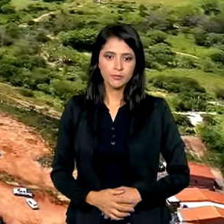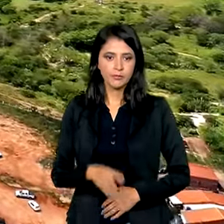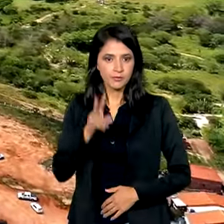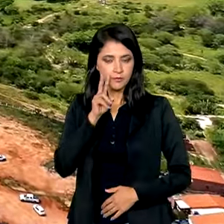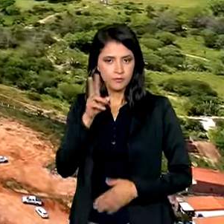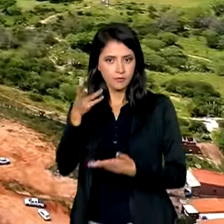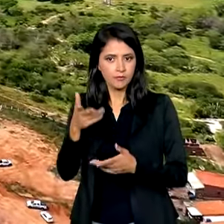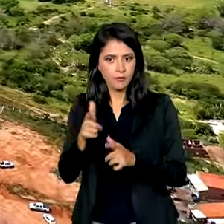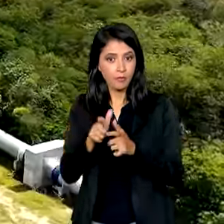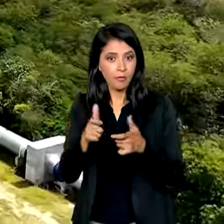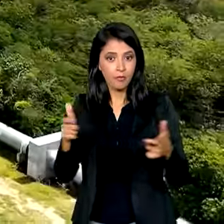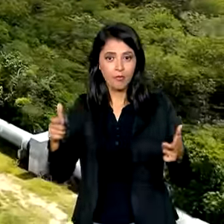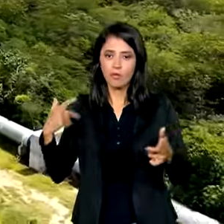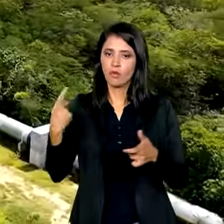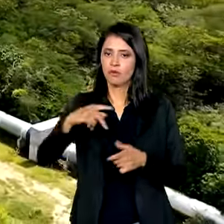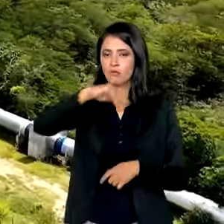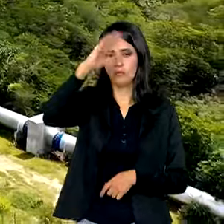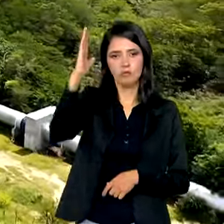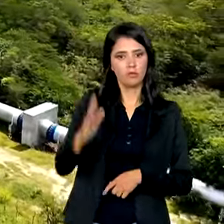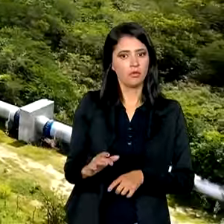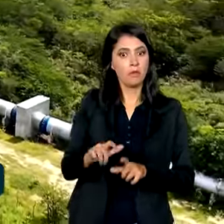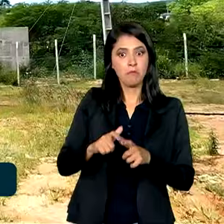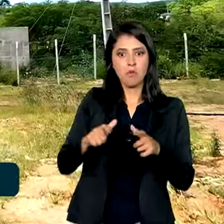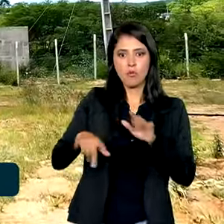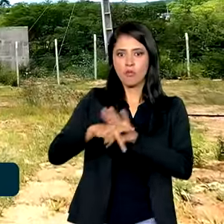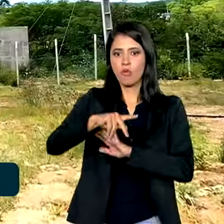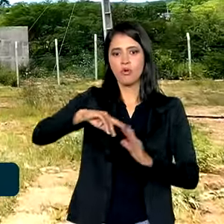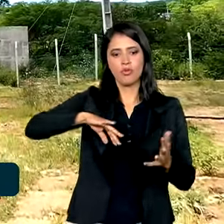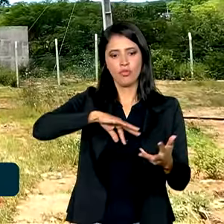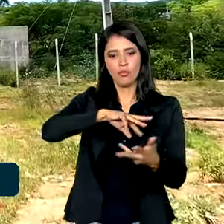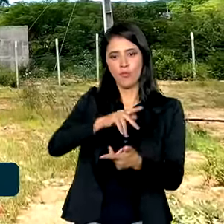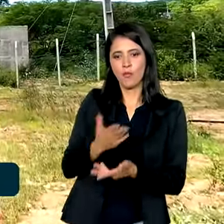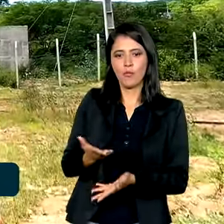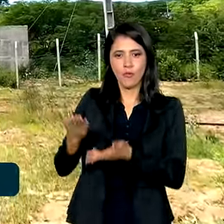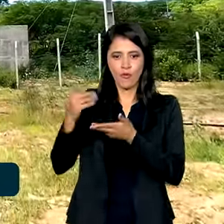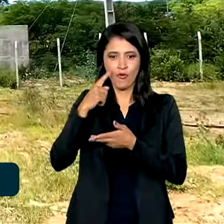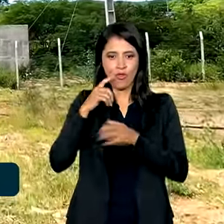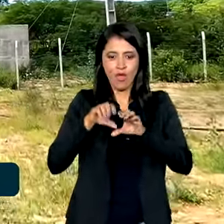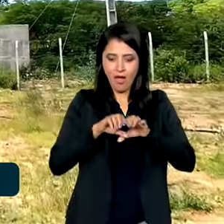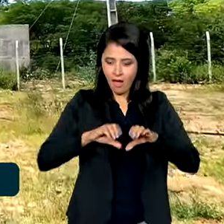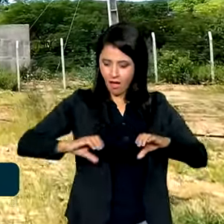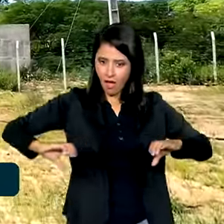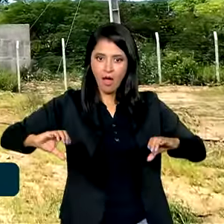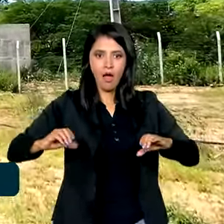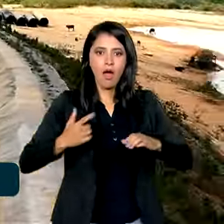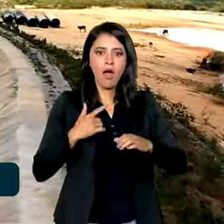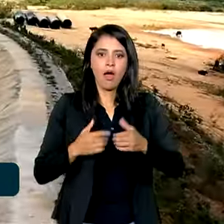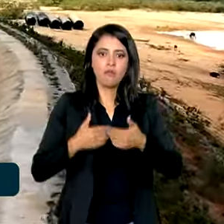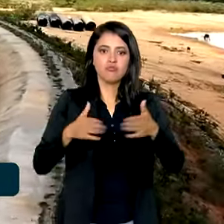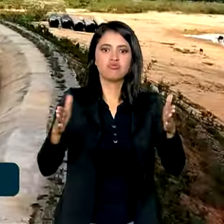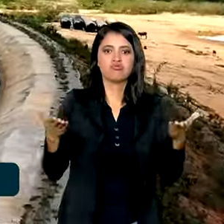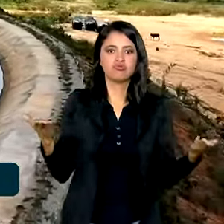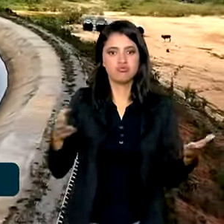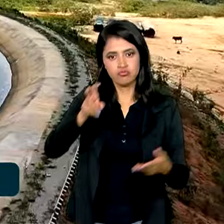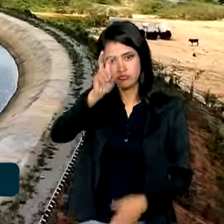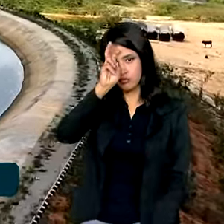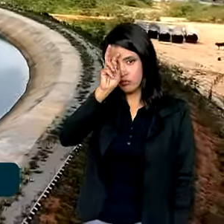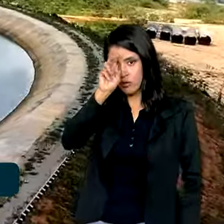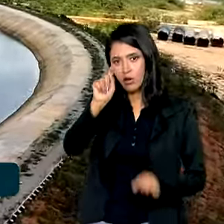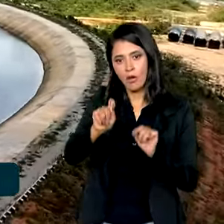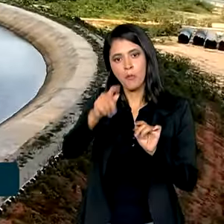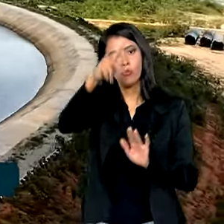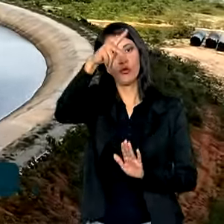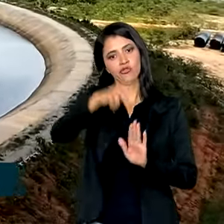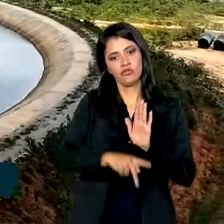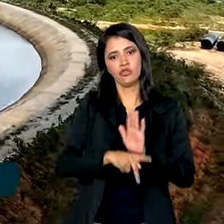Considerada a maior do Brasil e uma das maiores do mundo, a adutora do Agreste inaugura nesta quinta-feira mais uma etapa do projeto